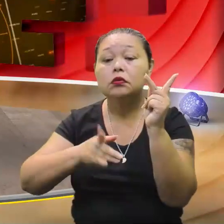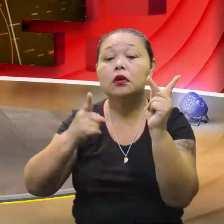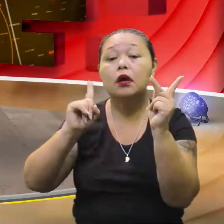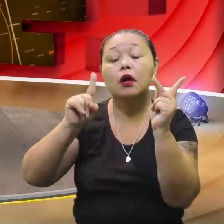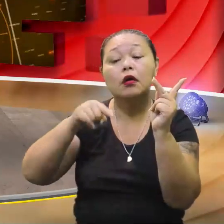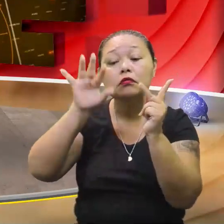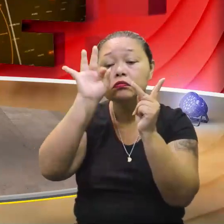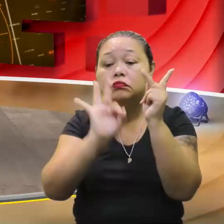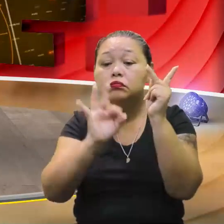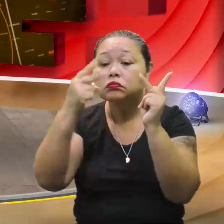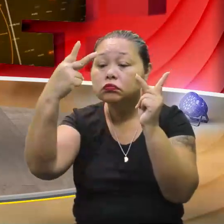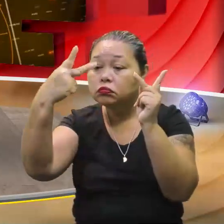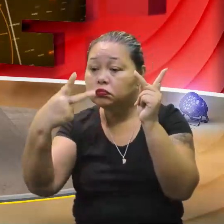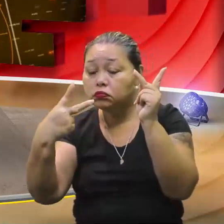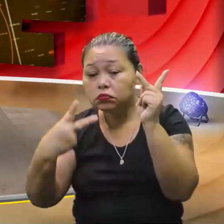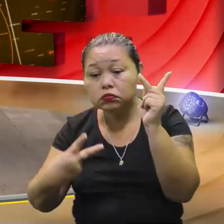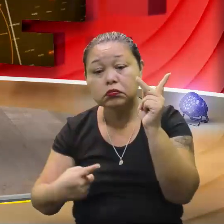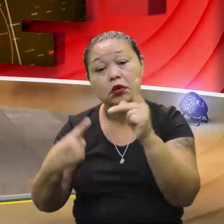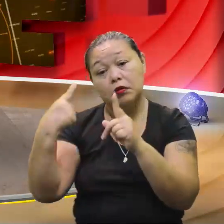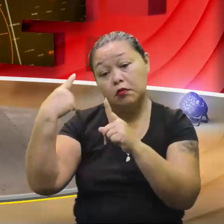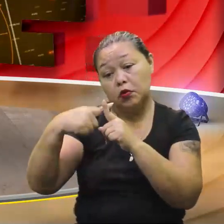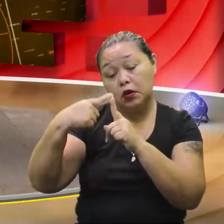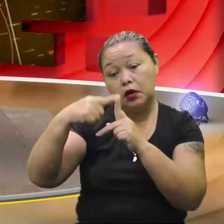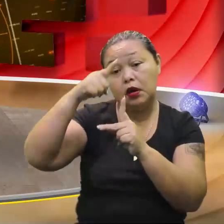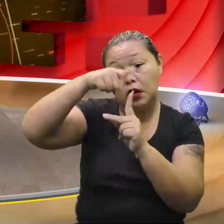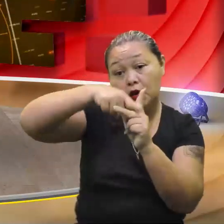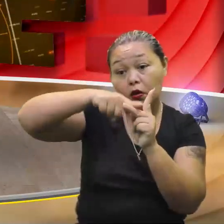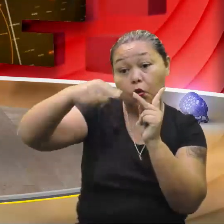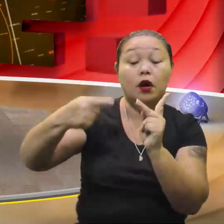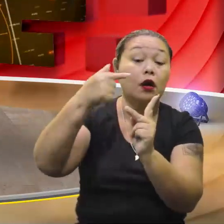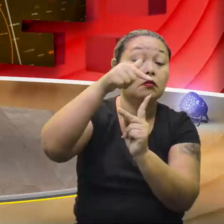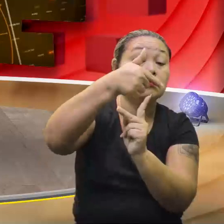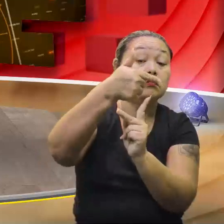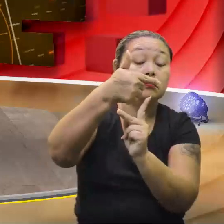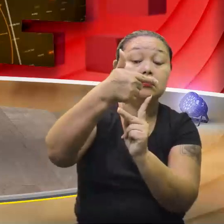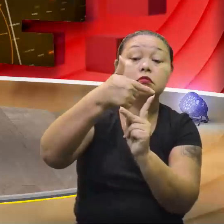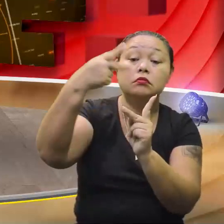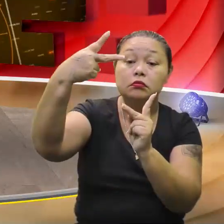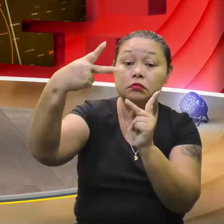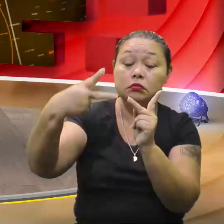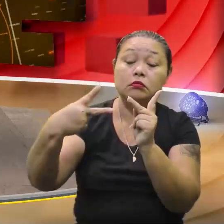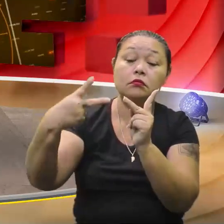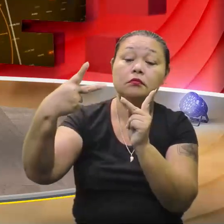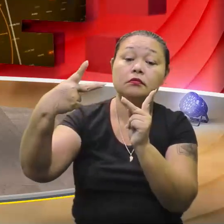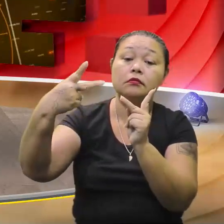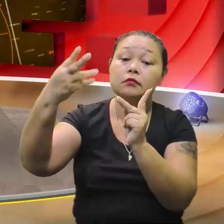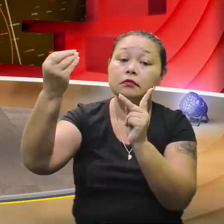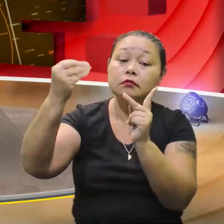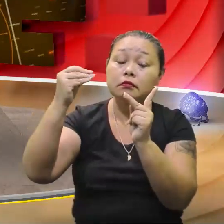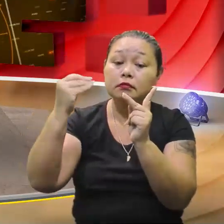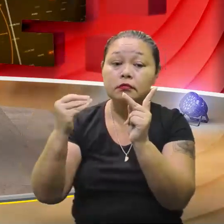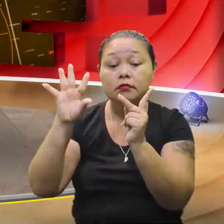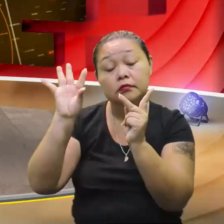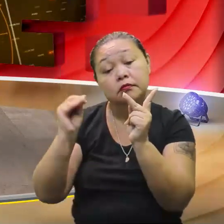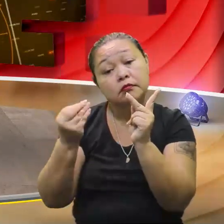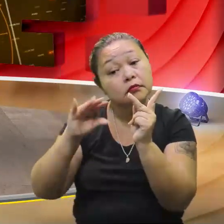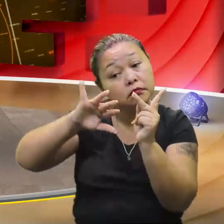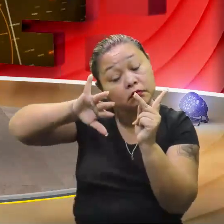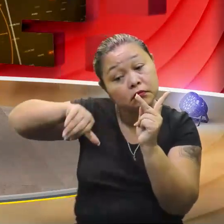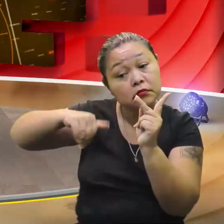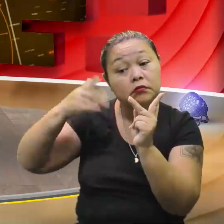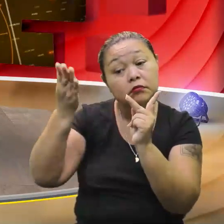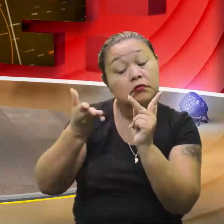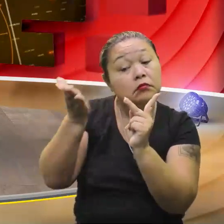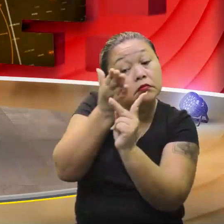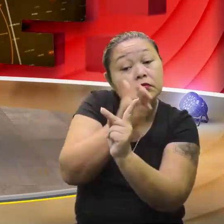ou organiza de 2 em 2. Por quê? Porque ele é raiz quadrada. Quadrada é 2. Os que ficaram ao